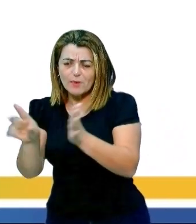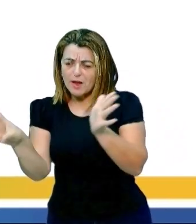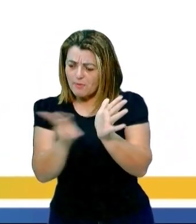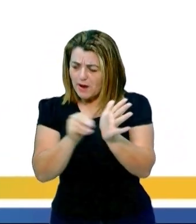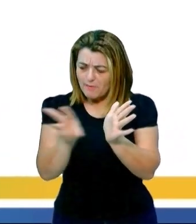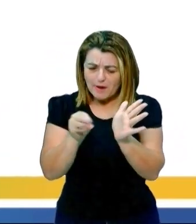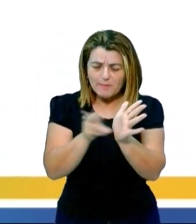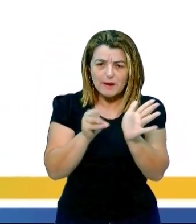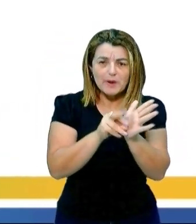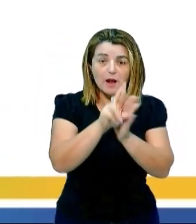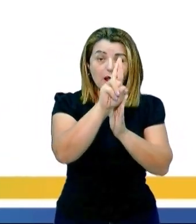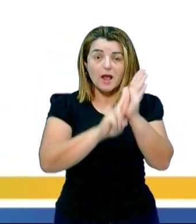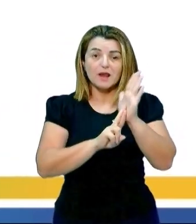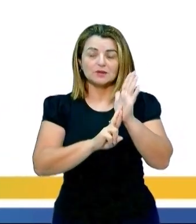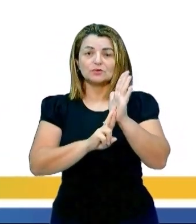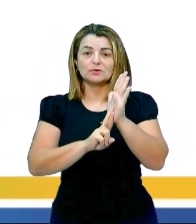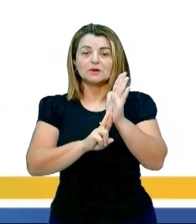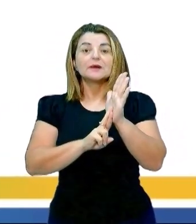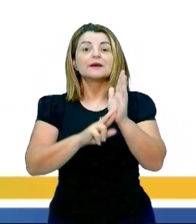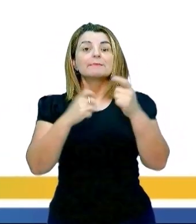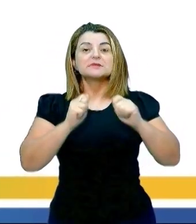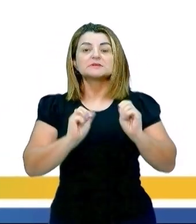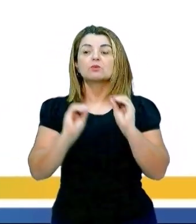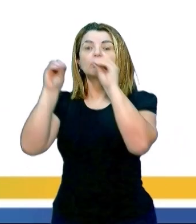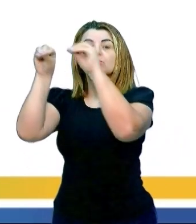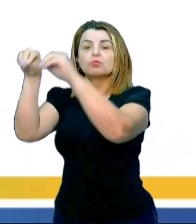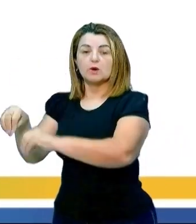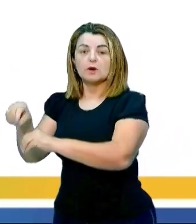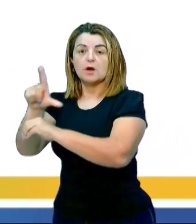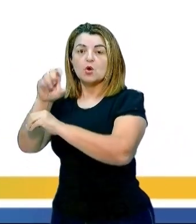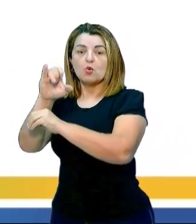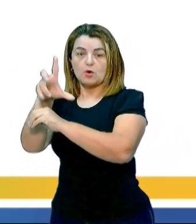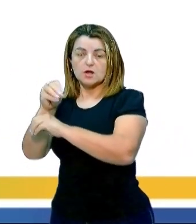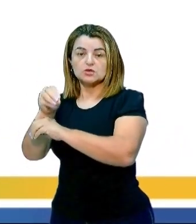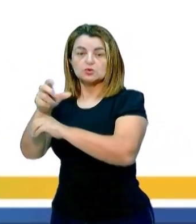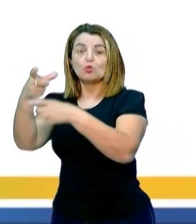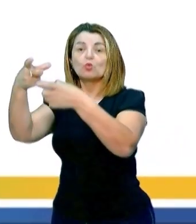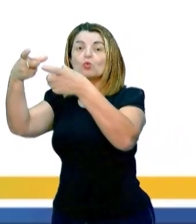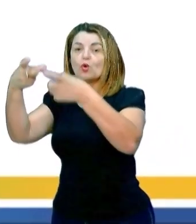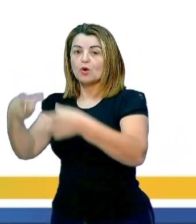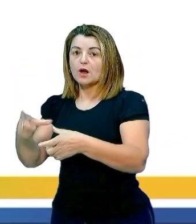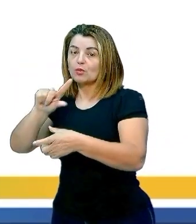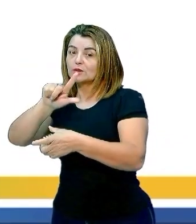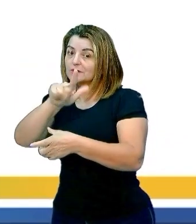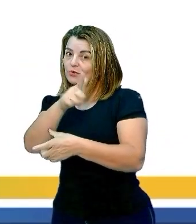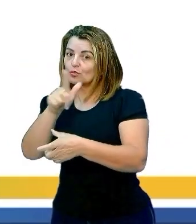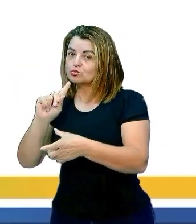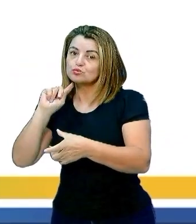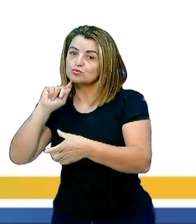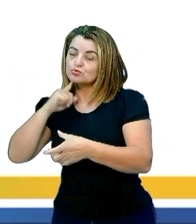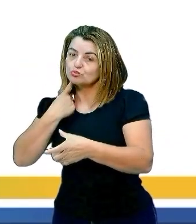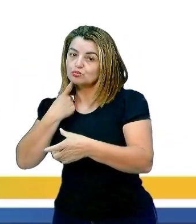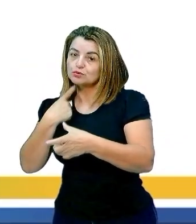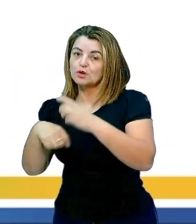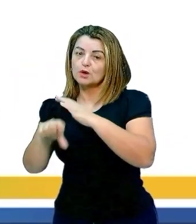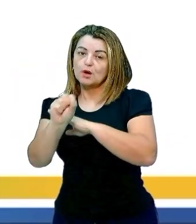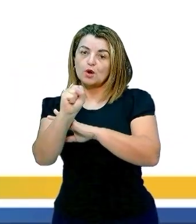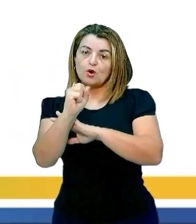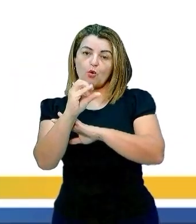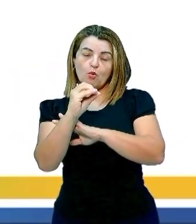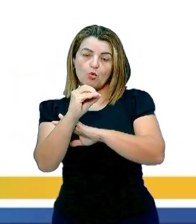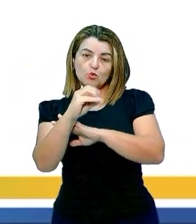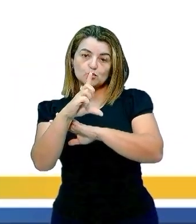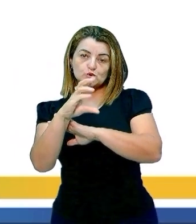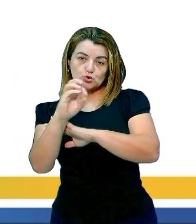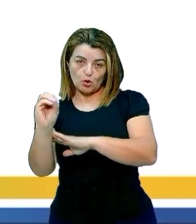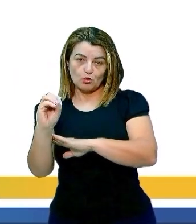depositar esse lixo num local onde não houvesse a contaminação do solo. Ou houvesse o